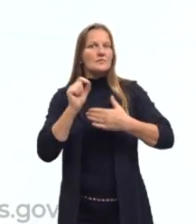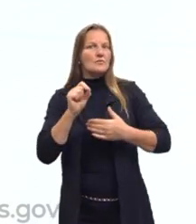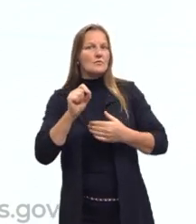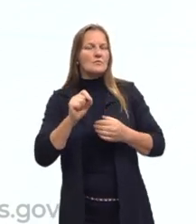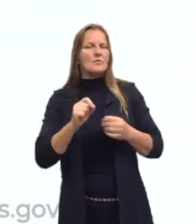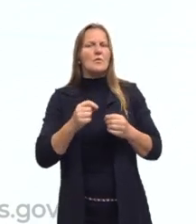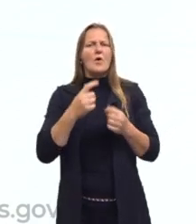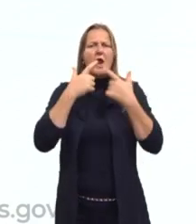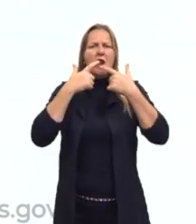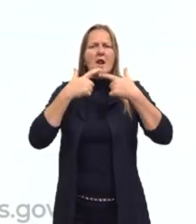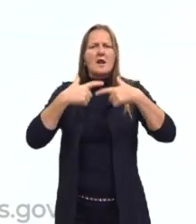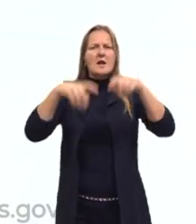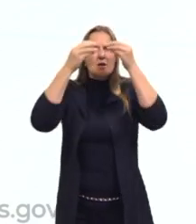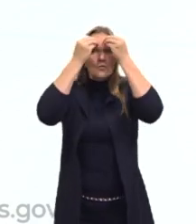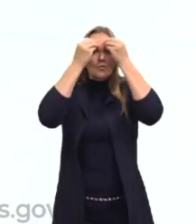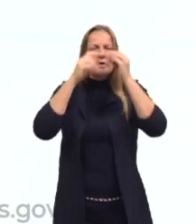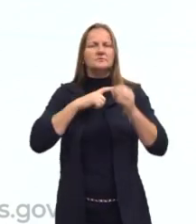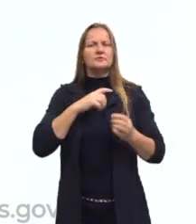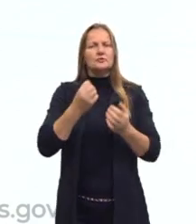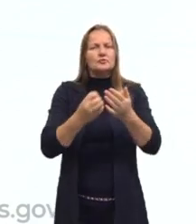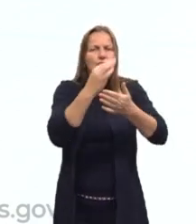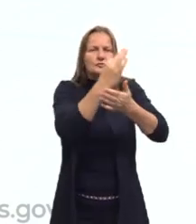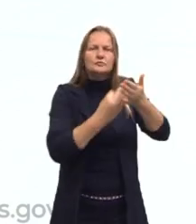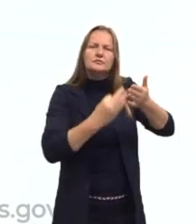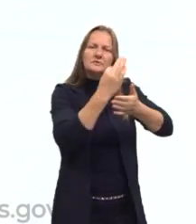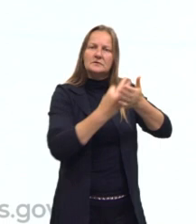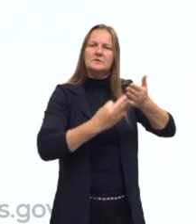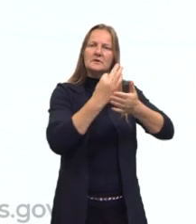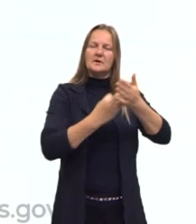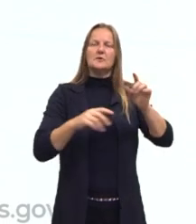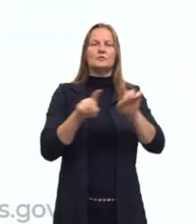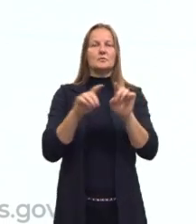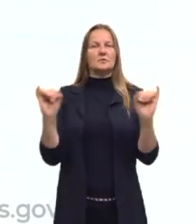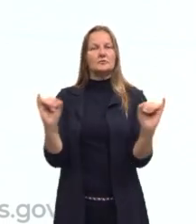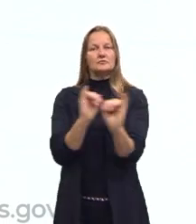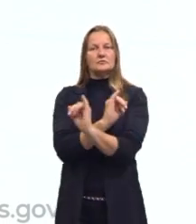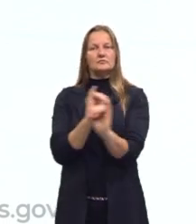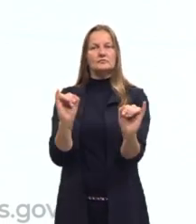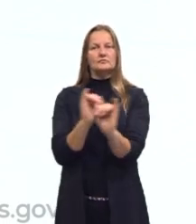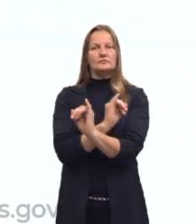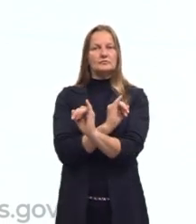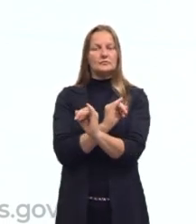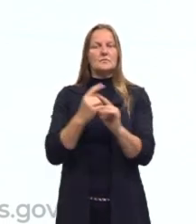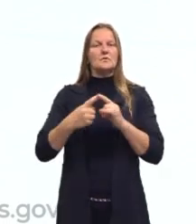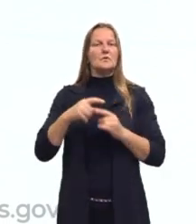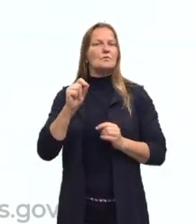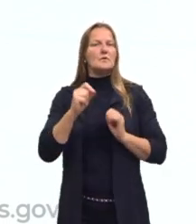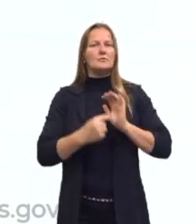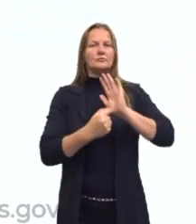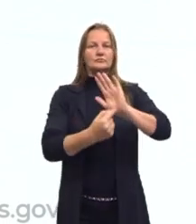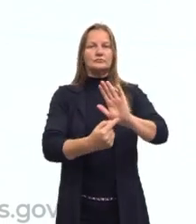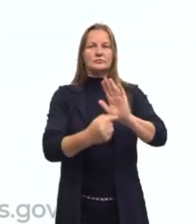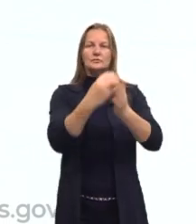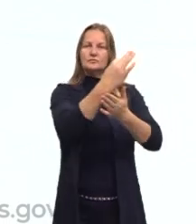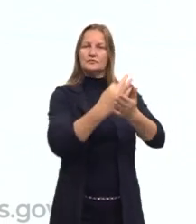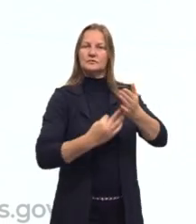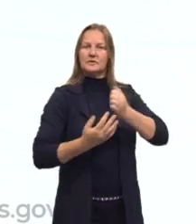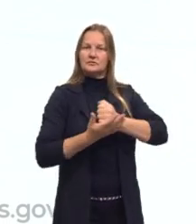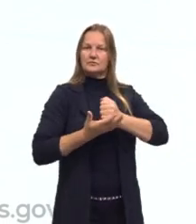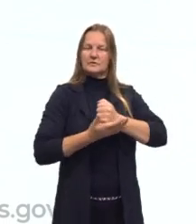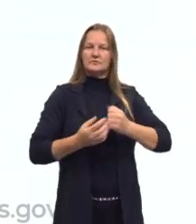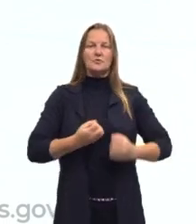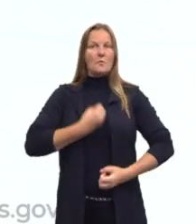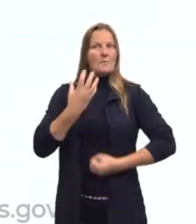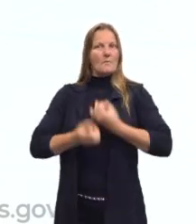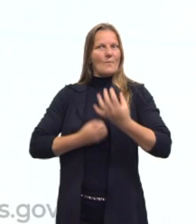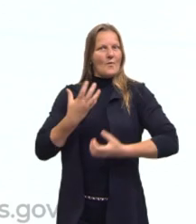predominante nos textos em situações específicas de interlocução. E ela traz como texto base um poema do